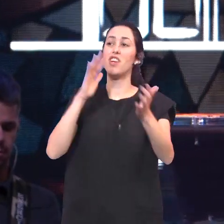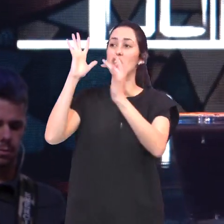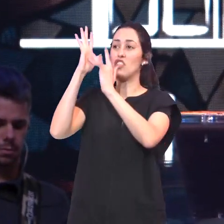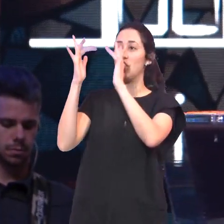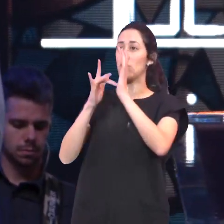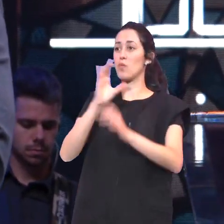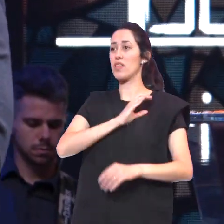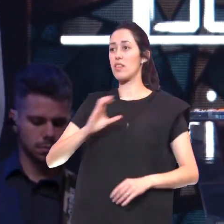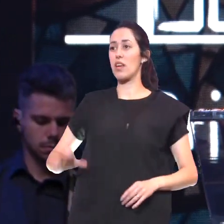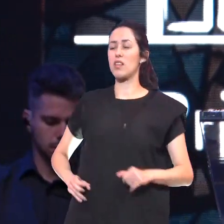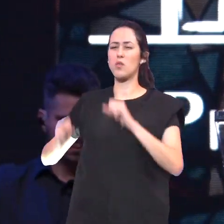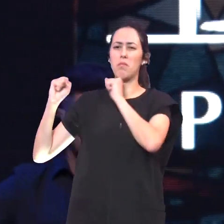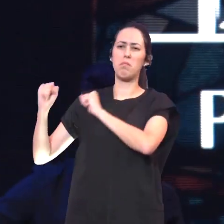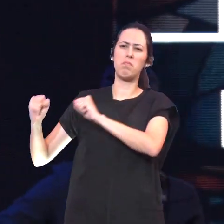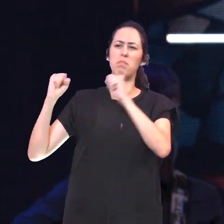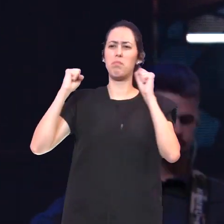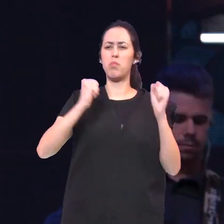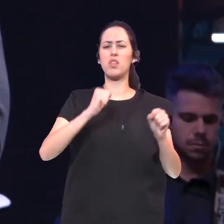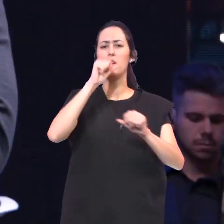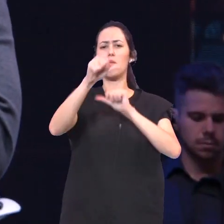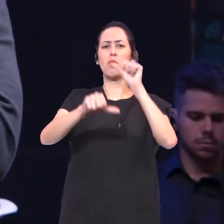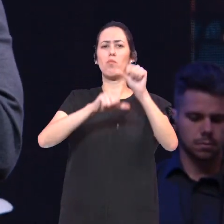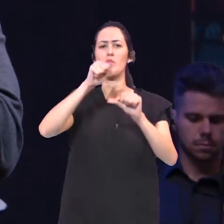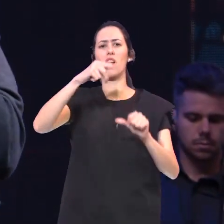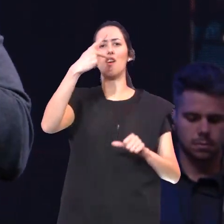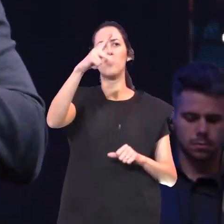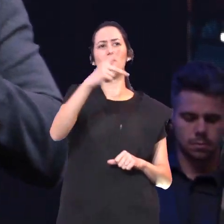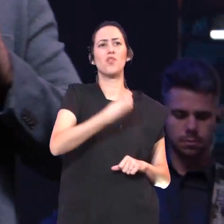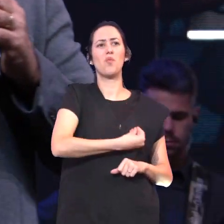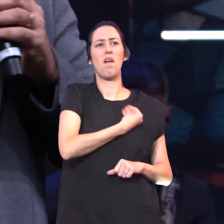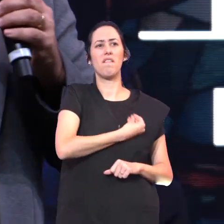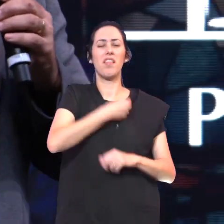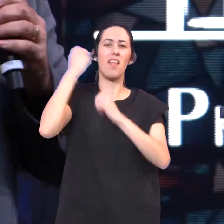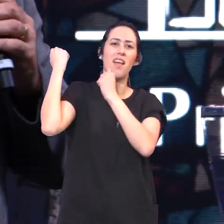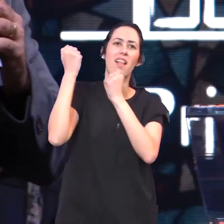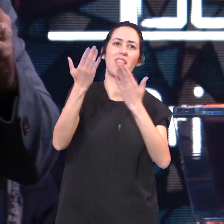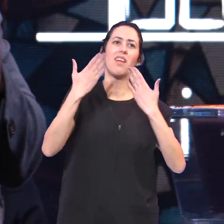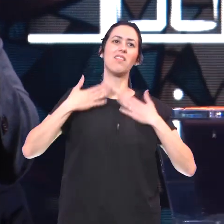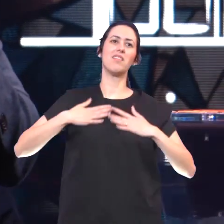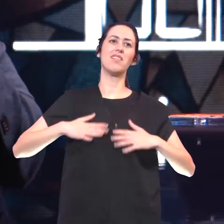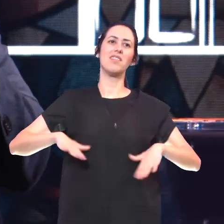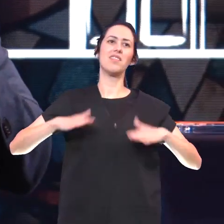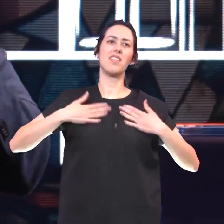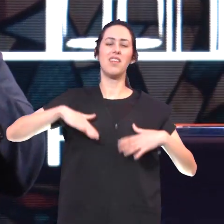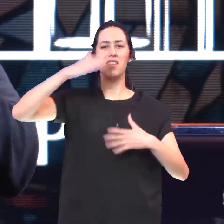o poder De transformar A sua realidade E dar descanso E